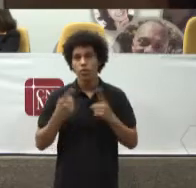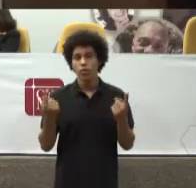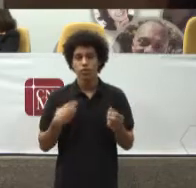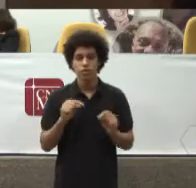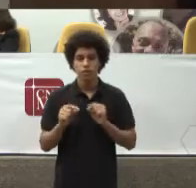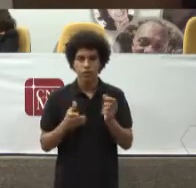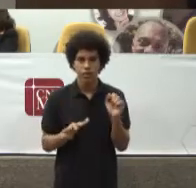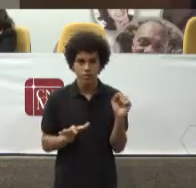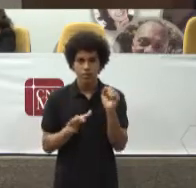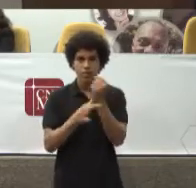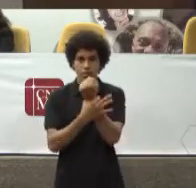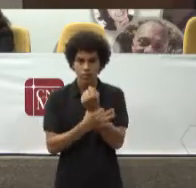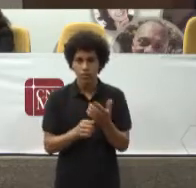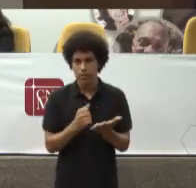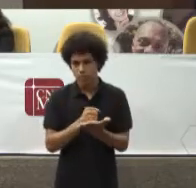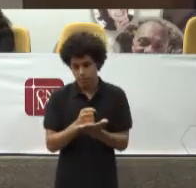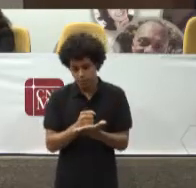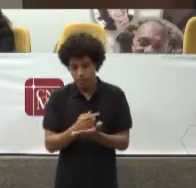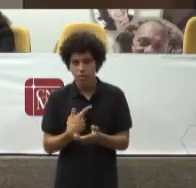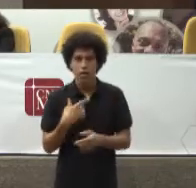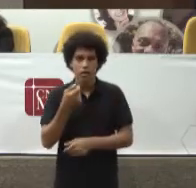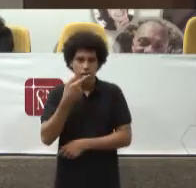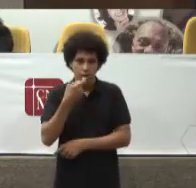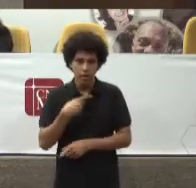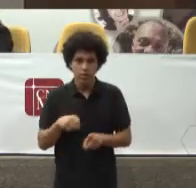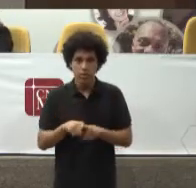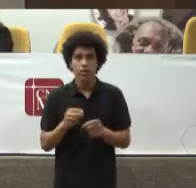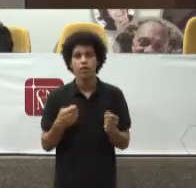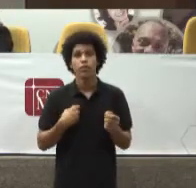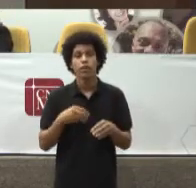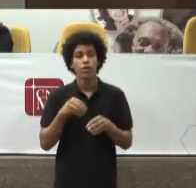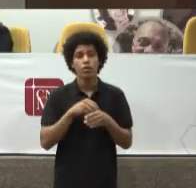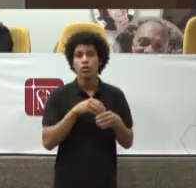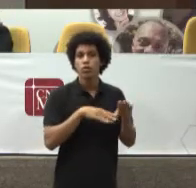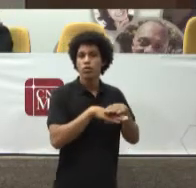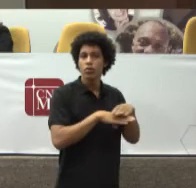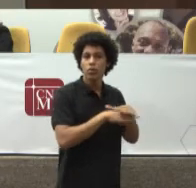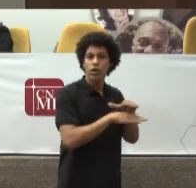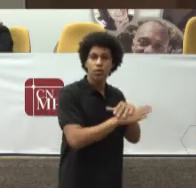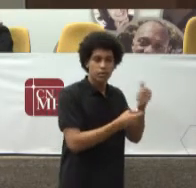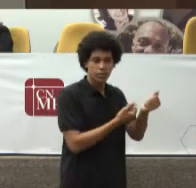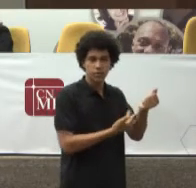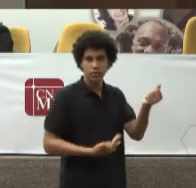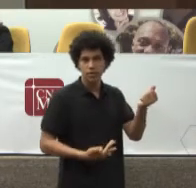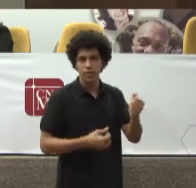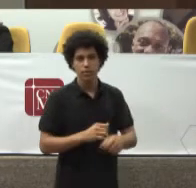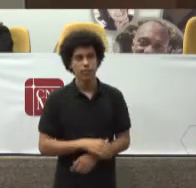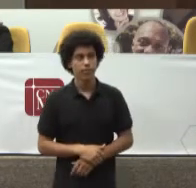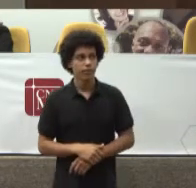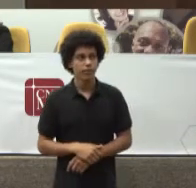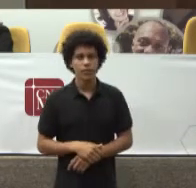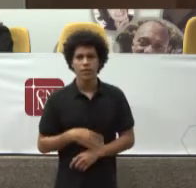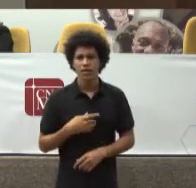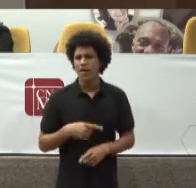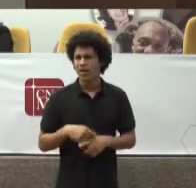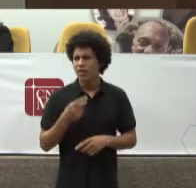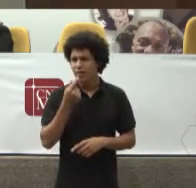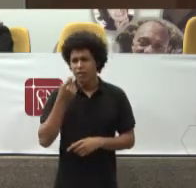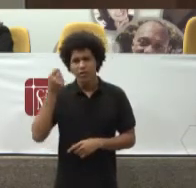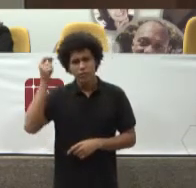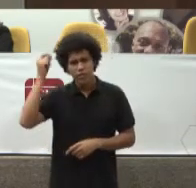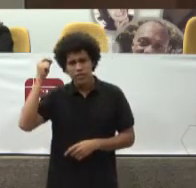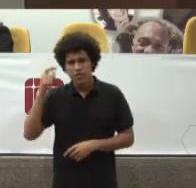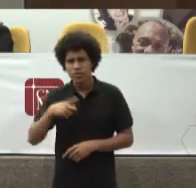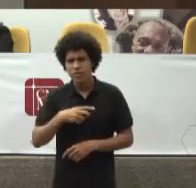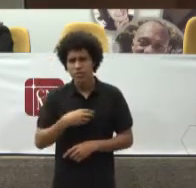suprimento de sangues O Brasil já tínhamos Talvez os mais antigos Lembrem Graves problemas No que diz respeito Ao suprimento de